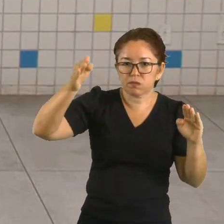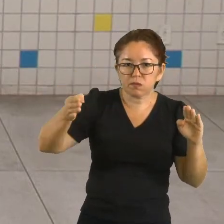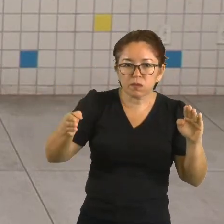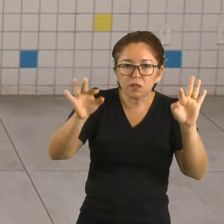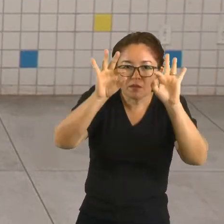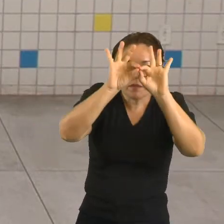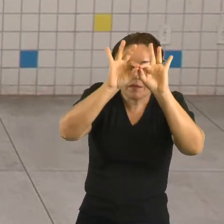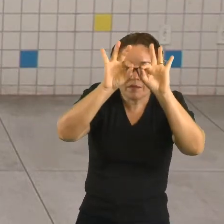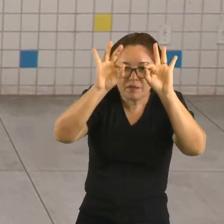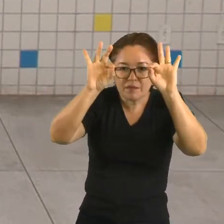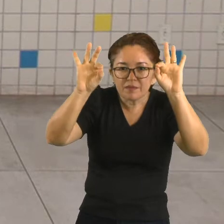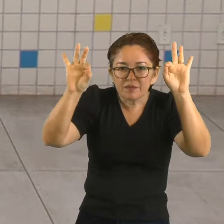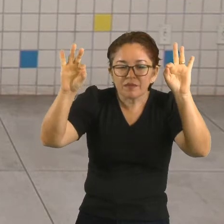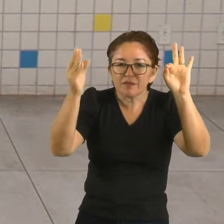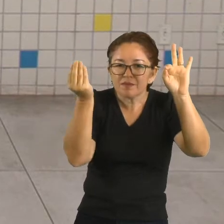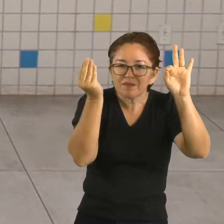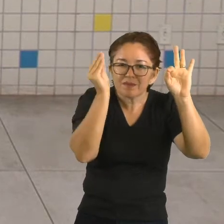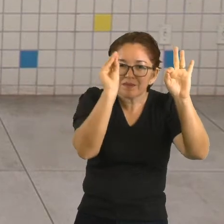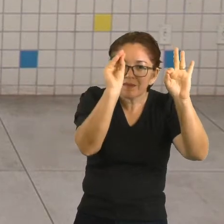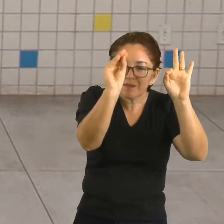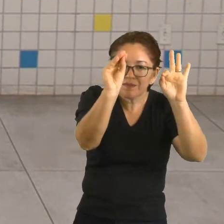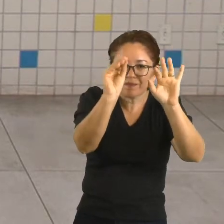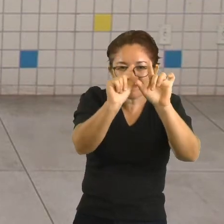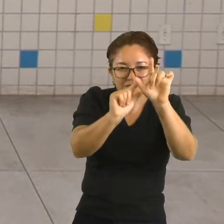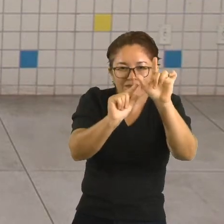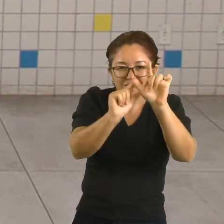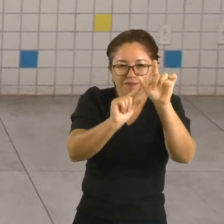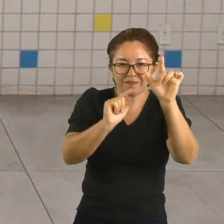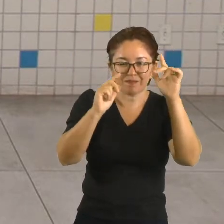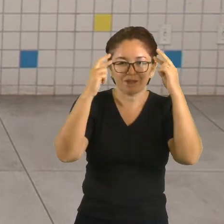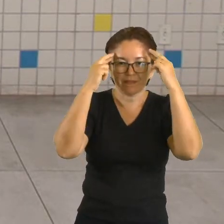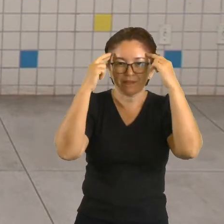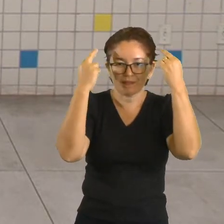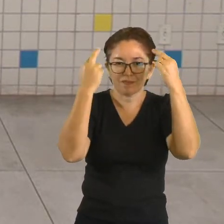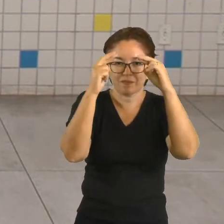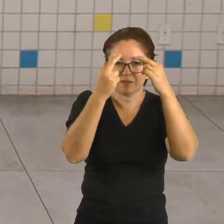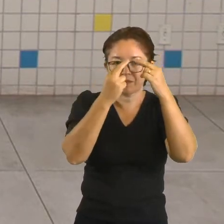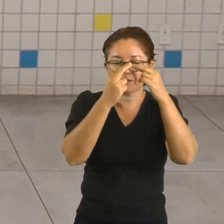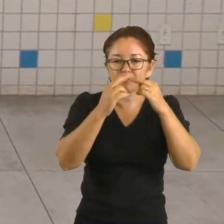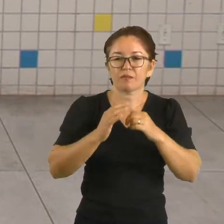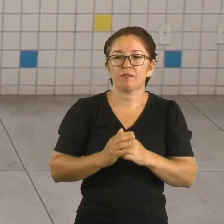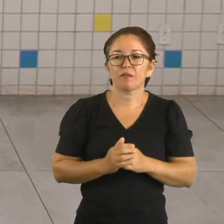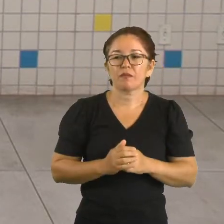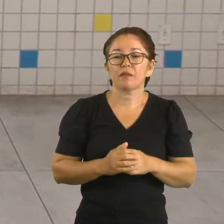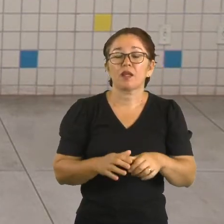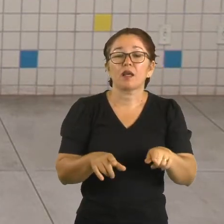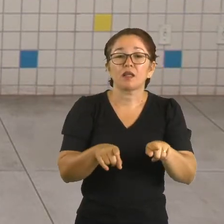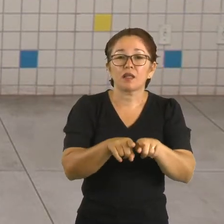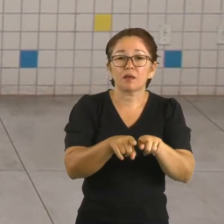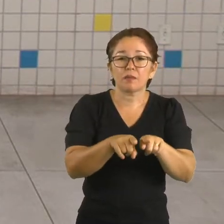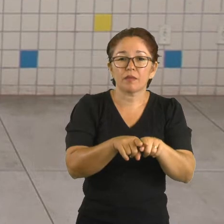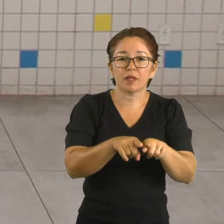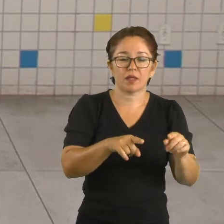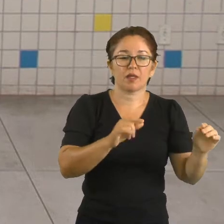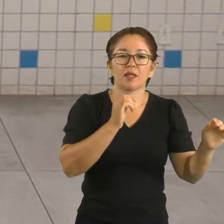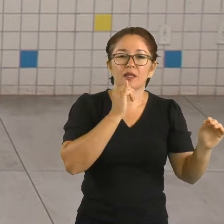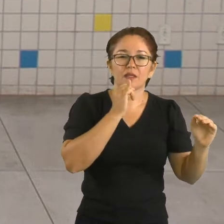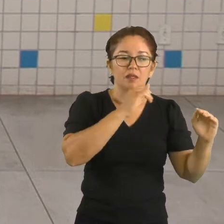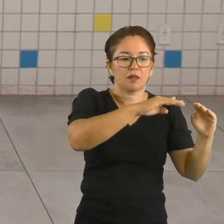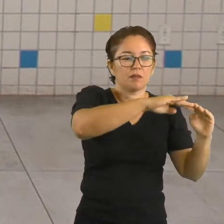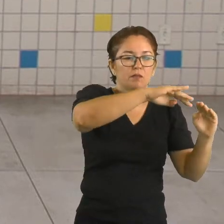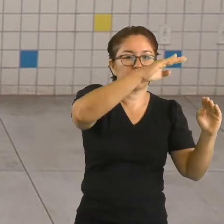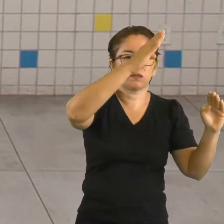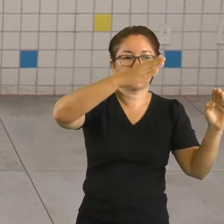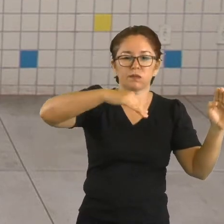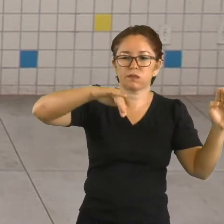O que são cristas e vales daqui a pouco eu mostro para vocês, tá? E o período da onda é o que eu vou falar que é o tempo decorrido